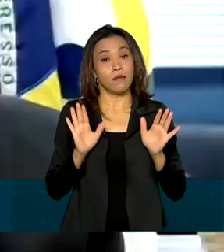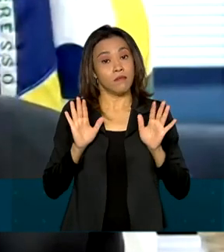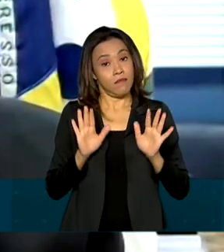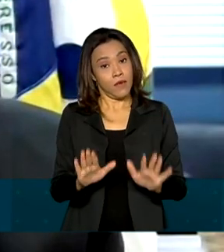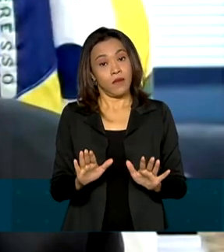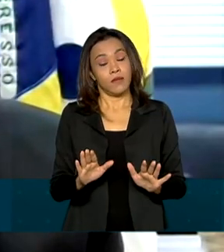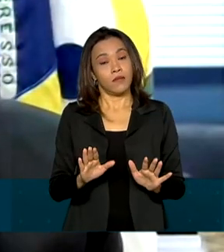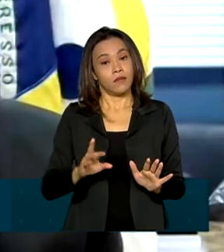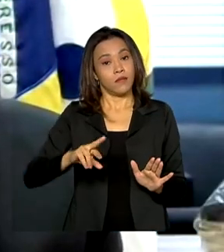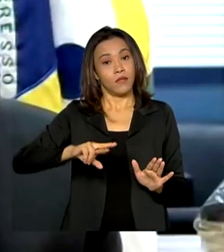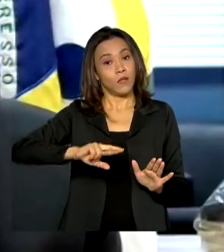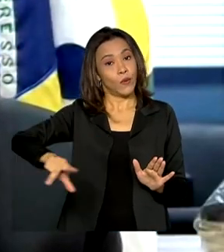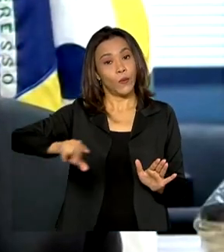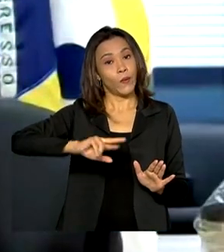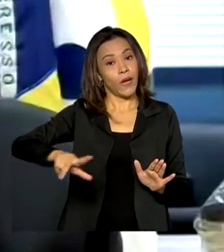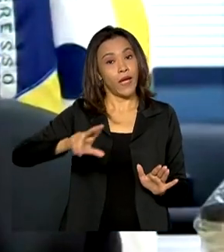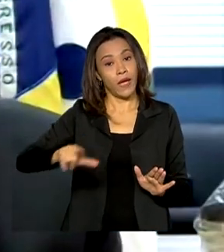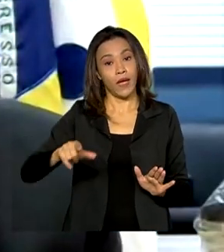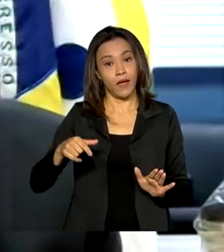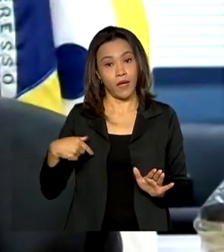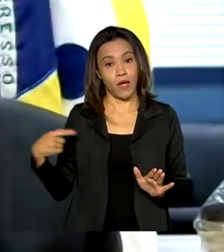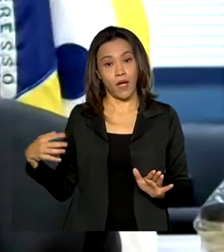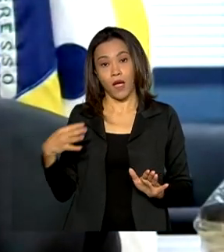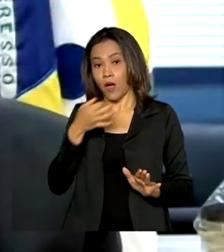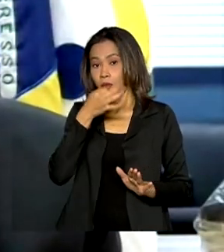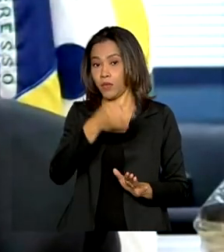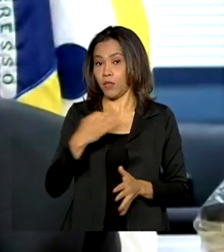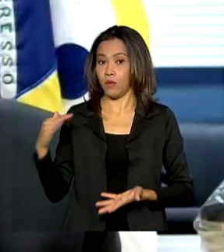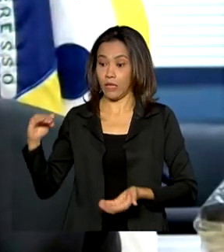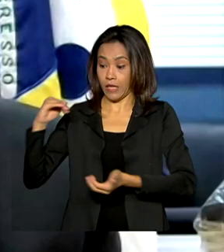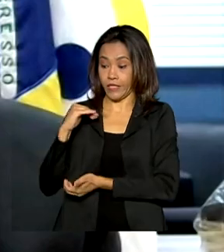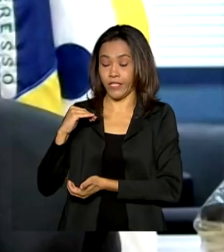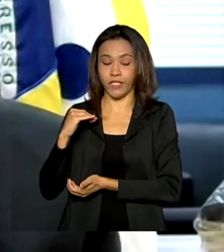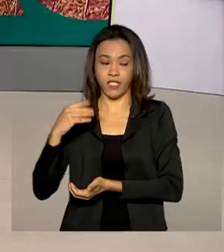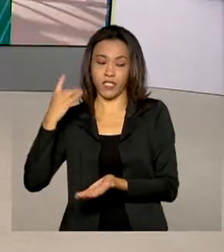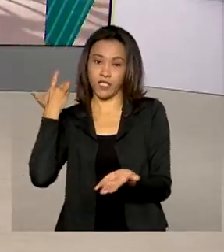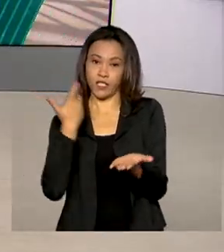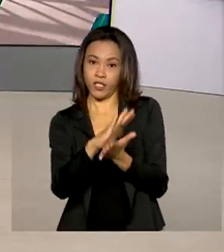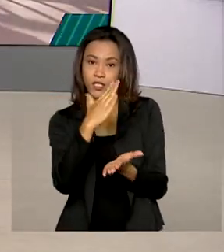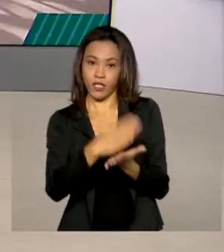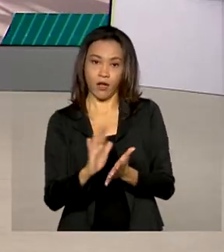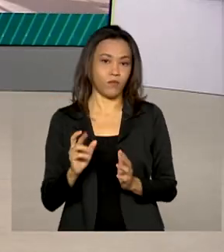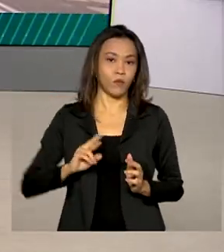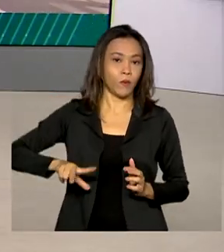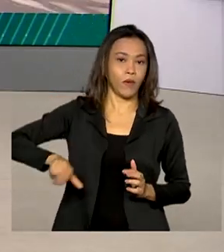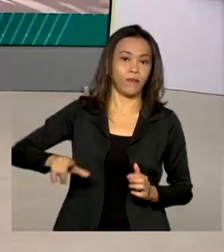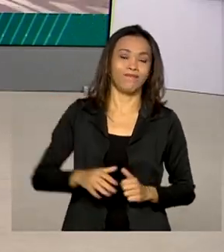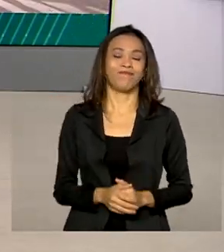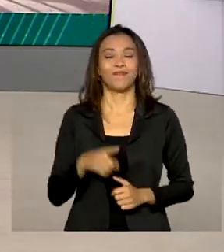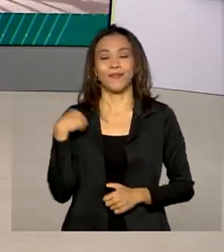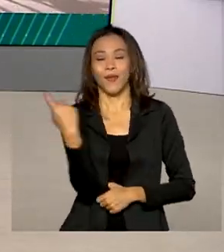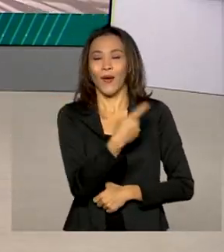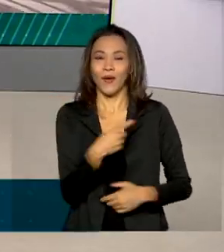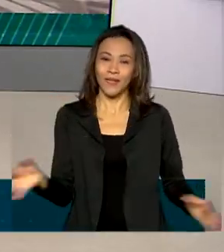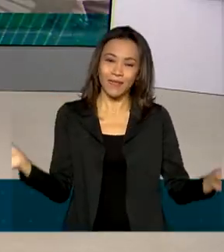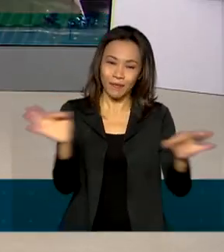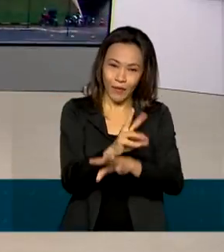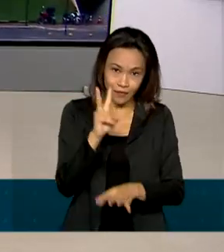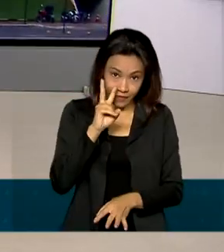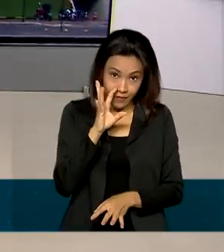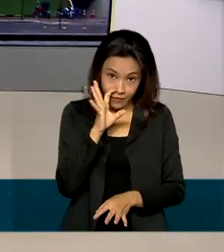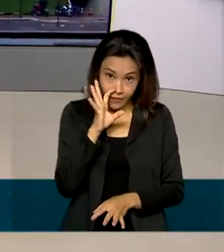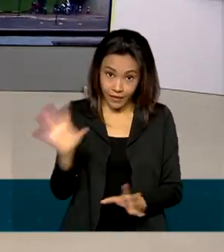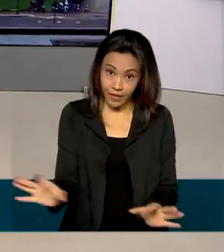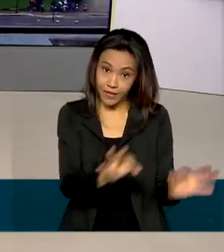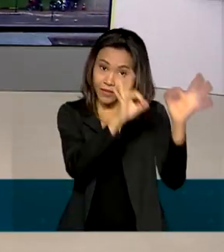não é, na ótica da Anvisa, algo a ser descartado. O Brasil em Dia fica por aqui. As reportagens